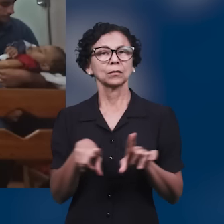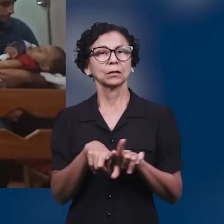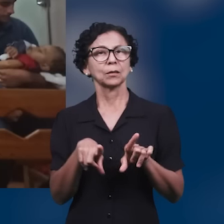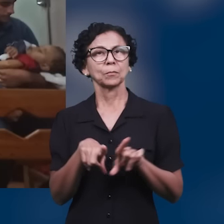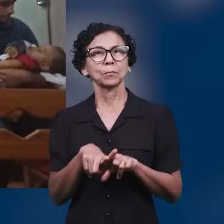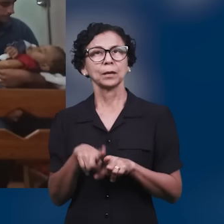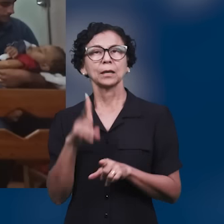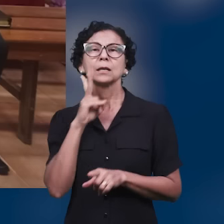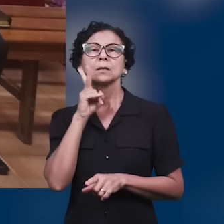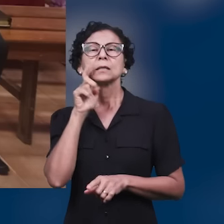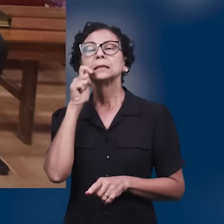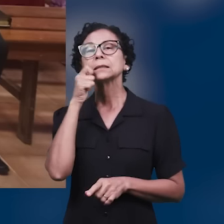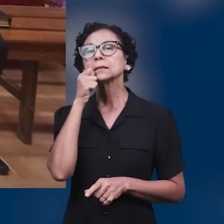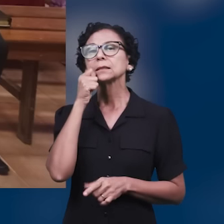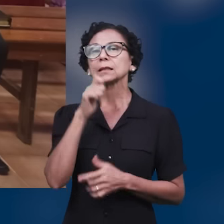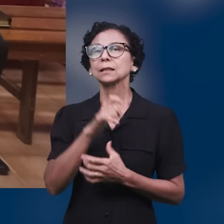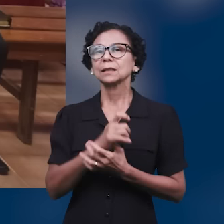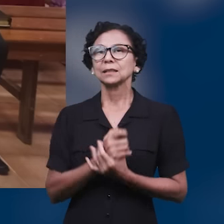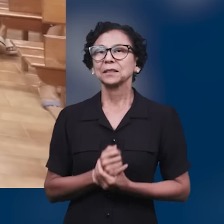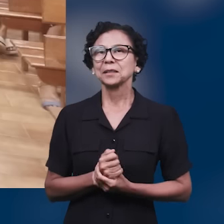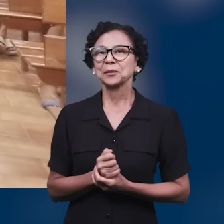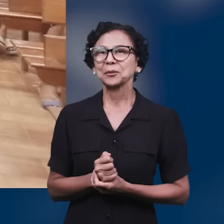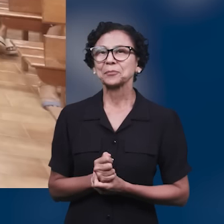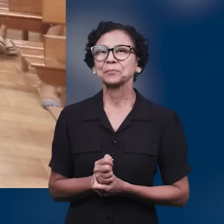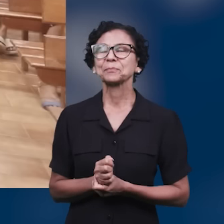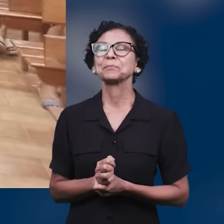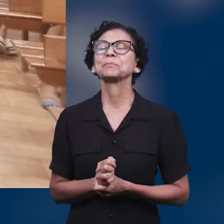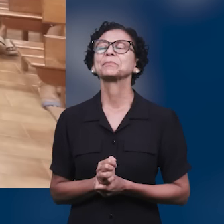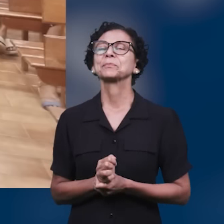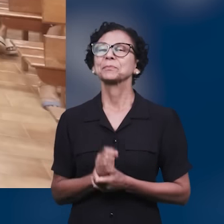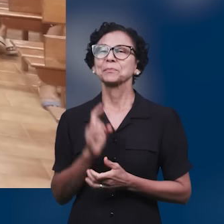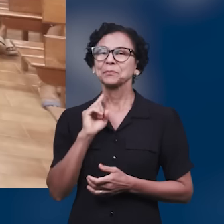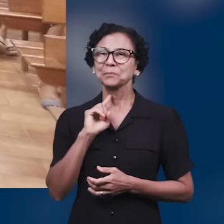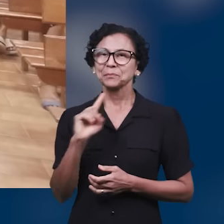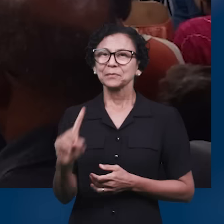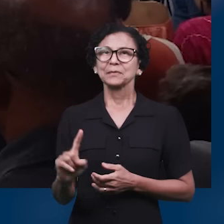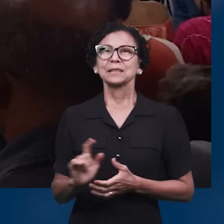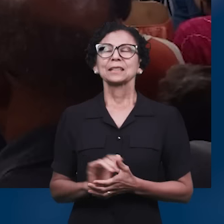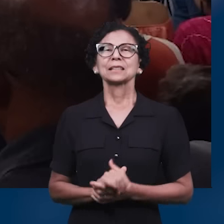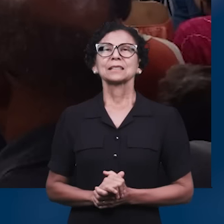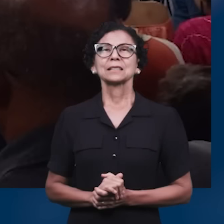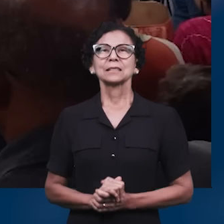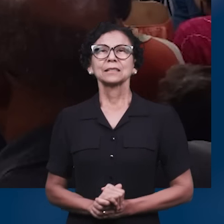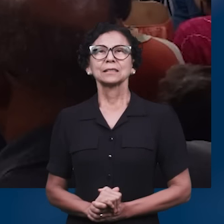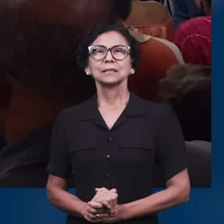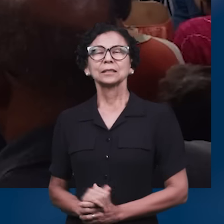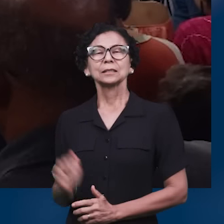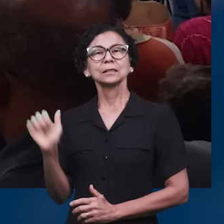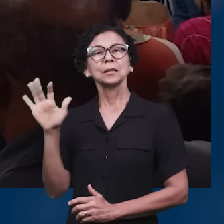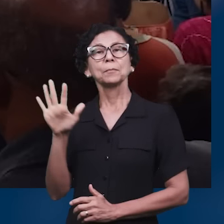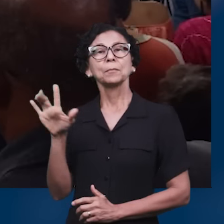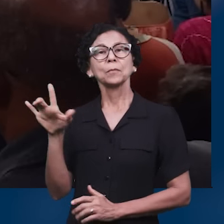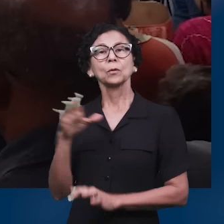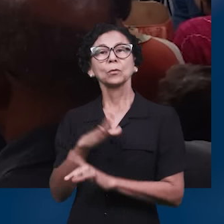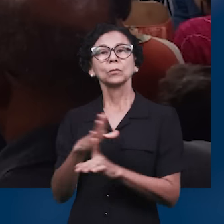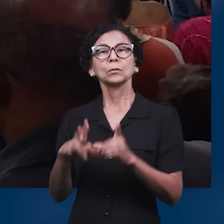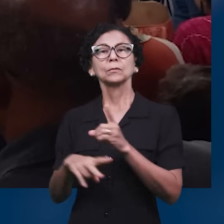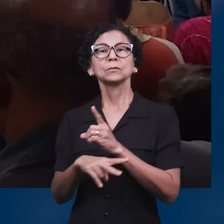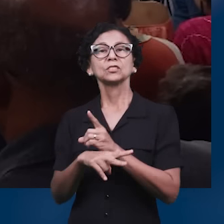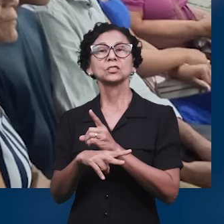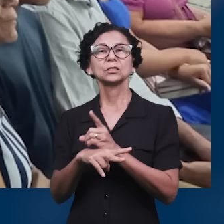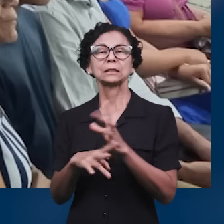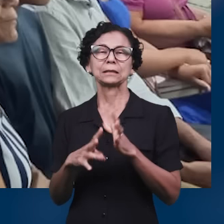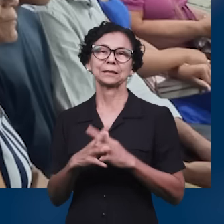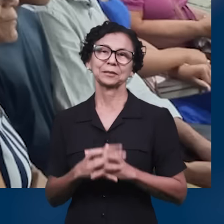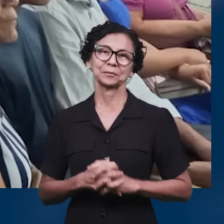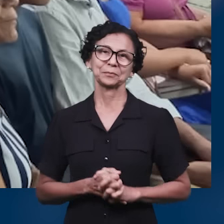ceia que foi realizada na Igreja de Vargem Bonita, em Minas Gerais. Imagens com uma vigília na Igreja